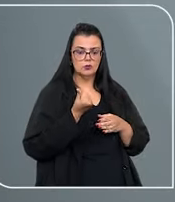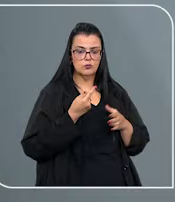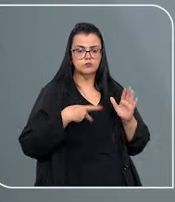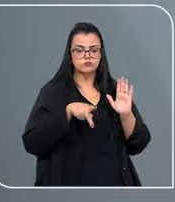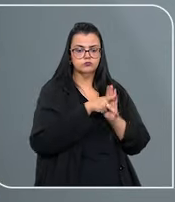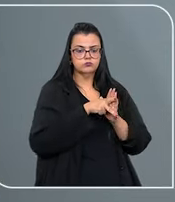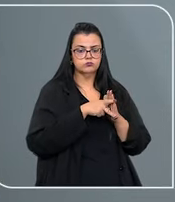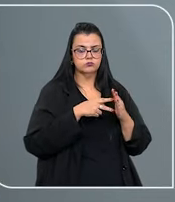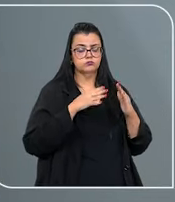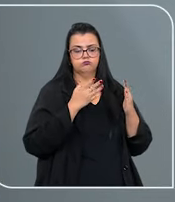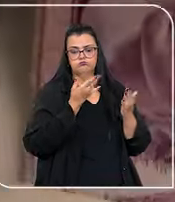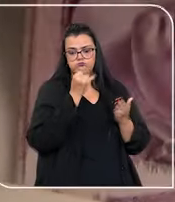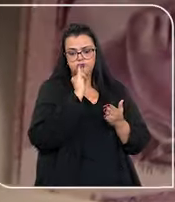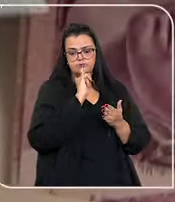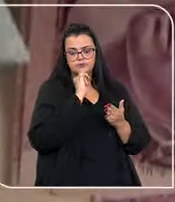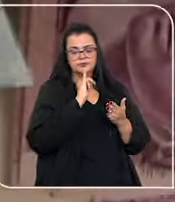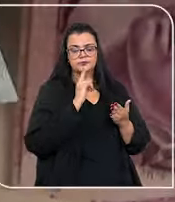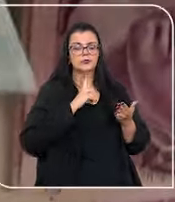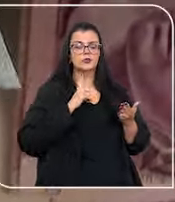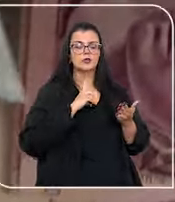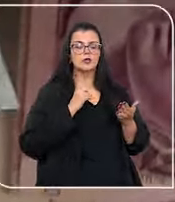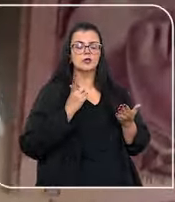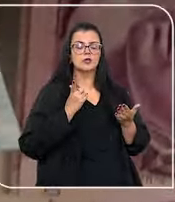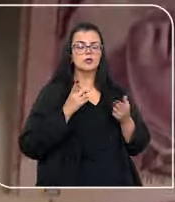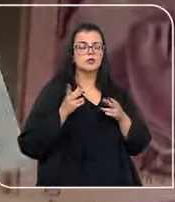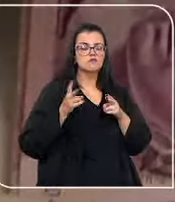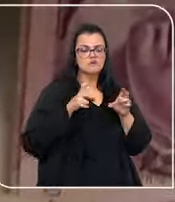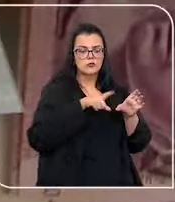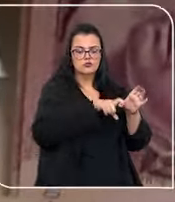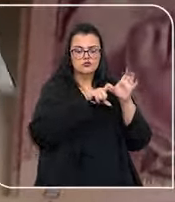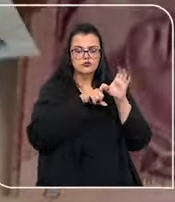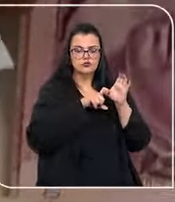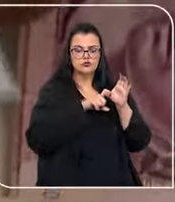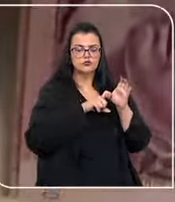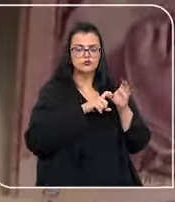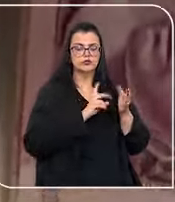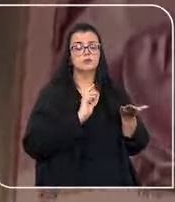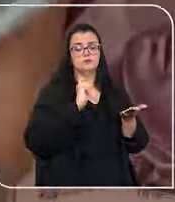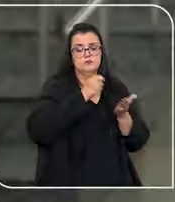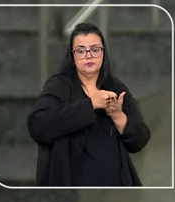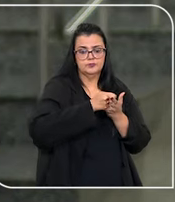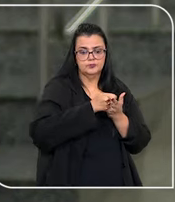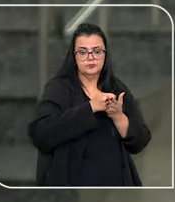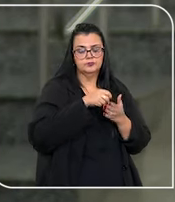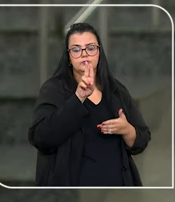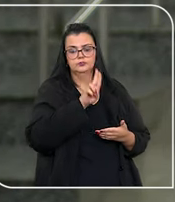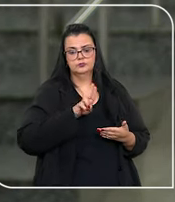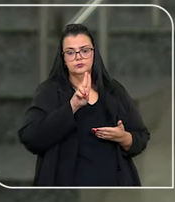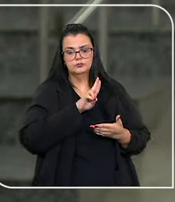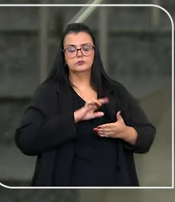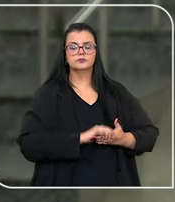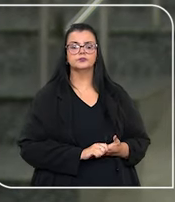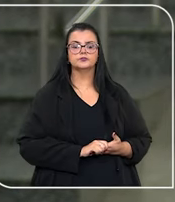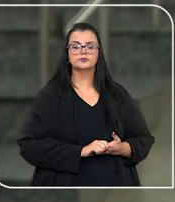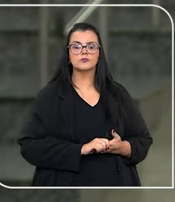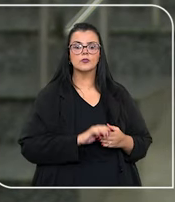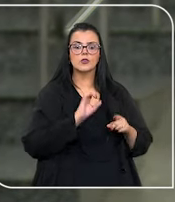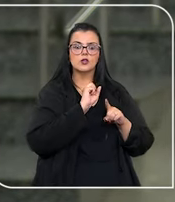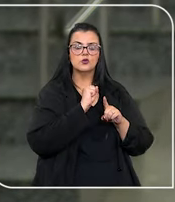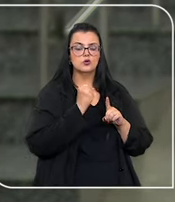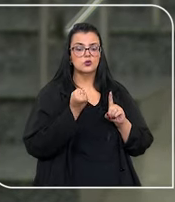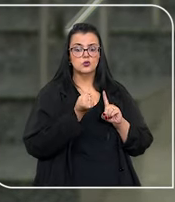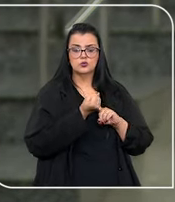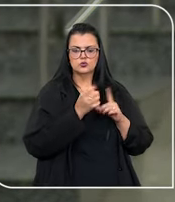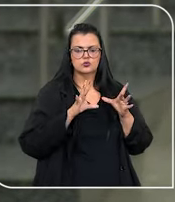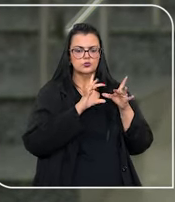relacionados ao próprio bem, por exemplo, quando se contrai uma dívida para adquirí-lo. Foi usando essa exceção que uma